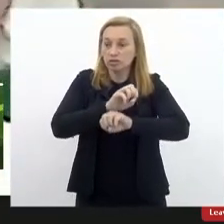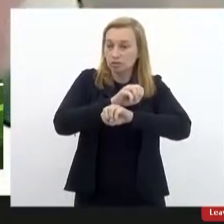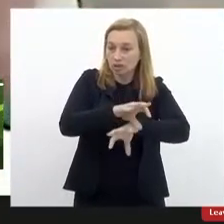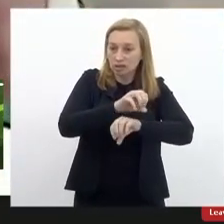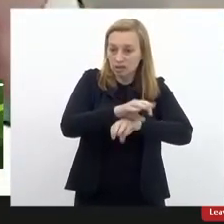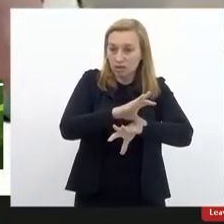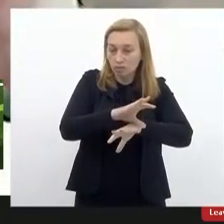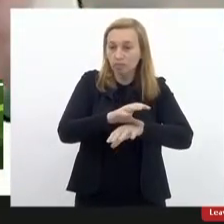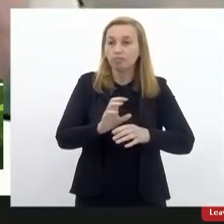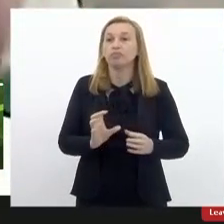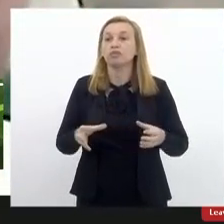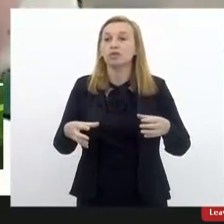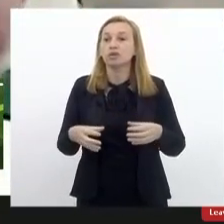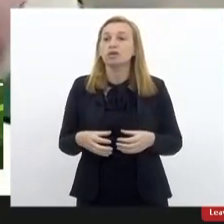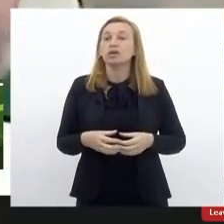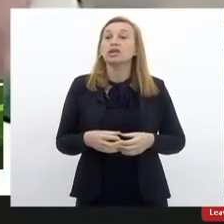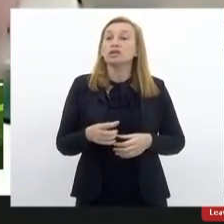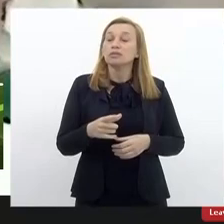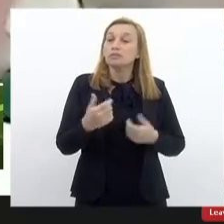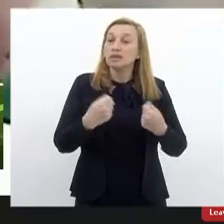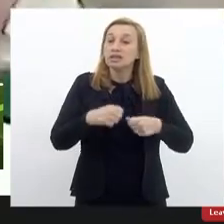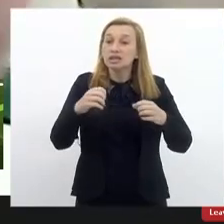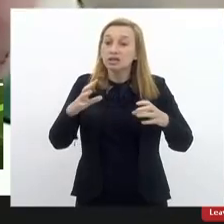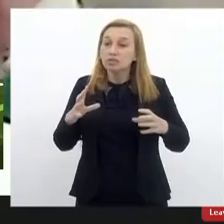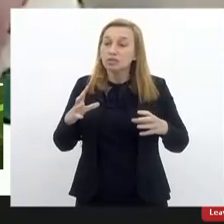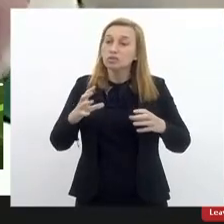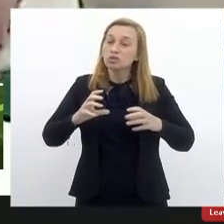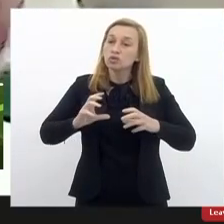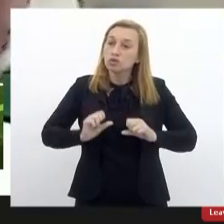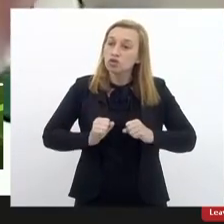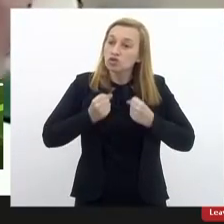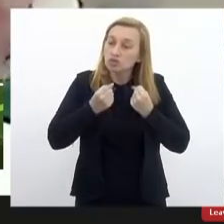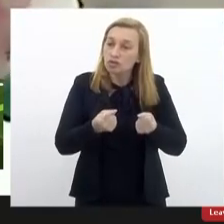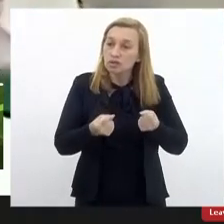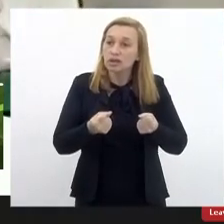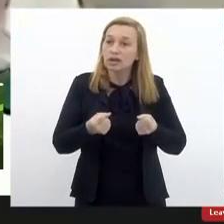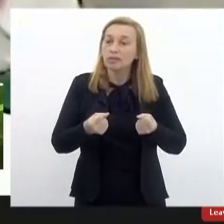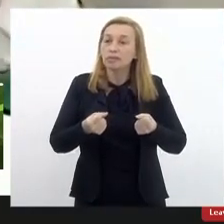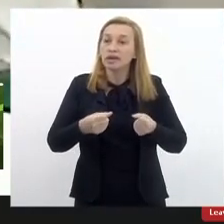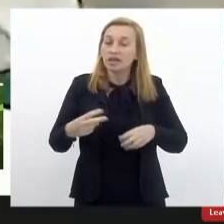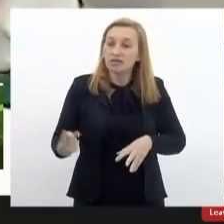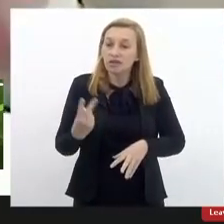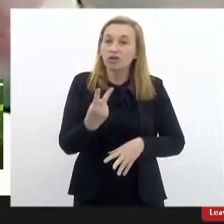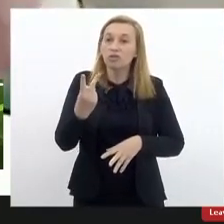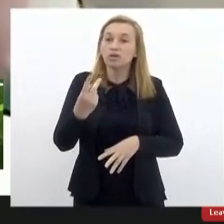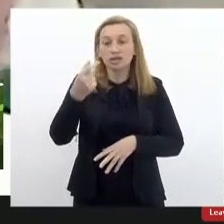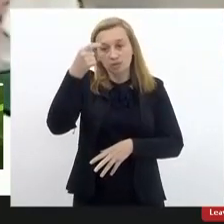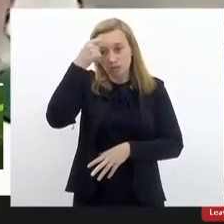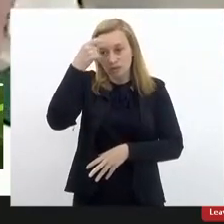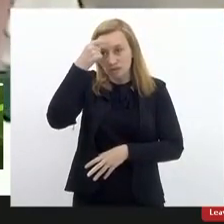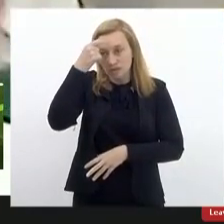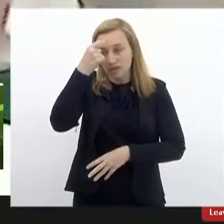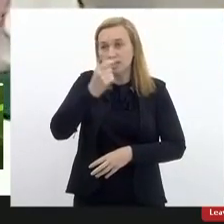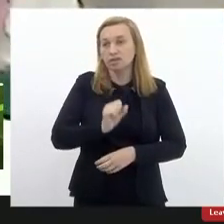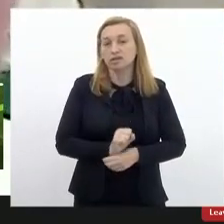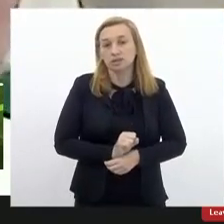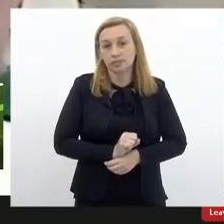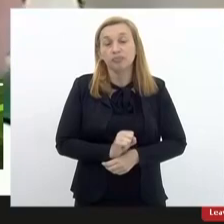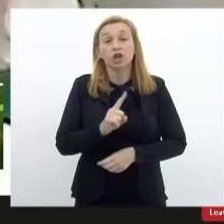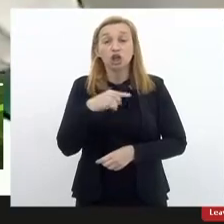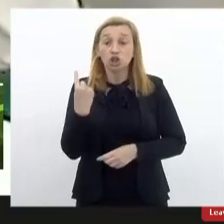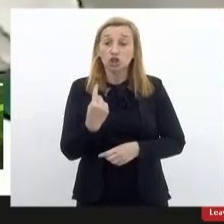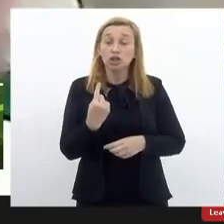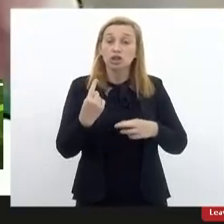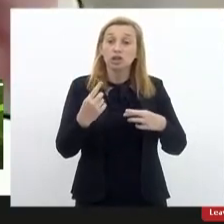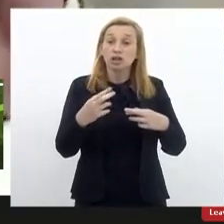Estadual de Educação, temos que somar forças para que prevaleça o bom senso. E, nessa audiência